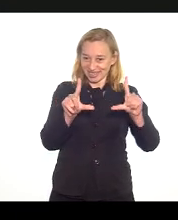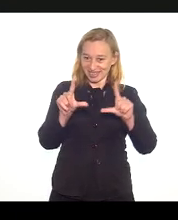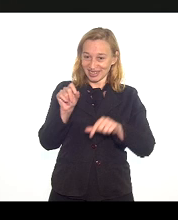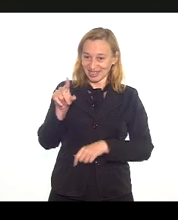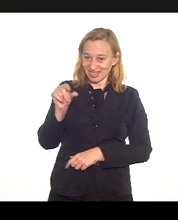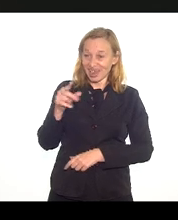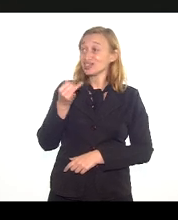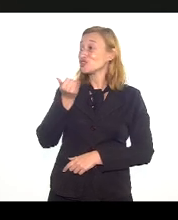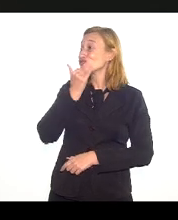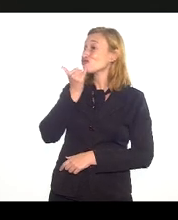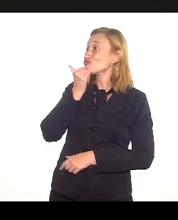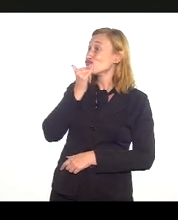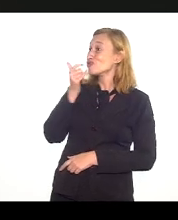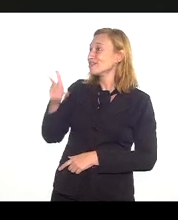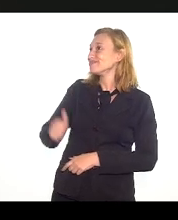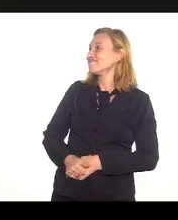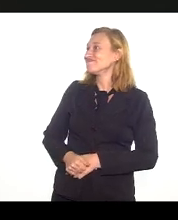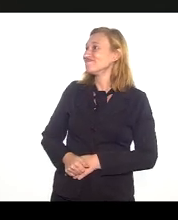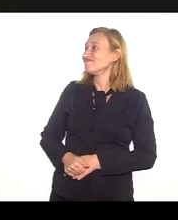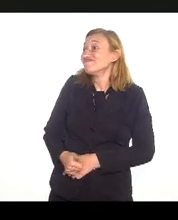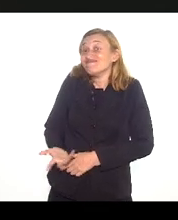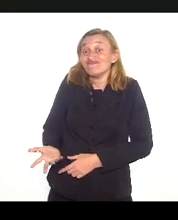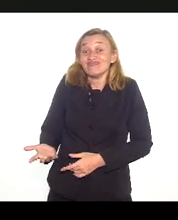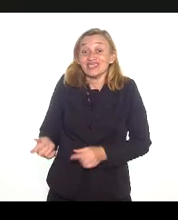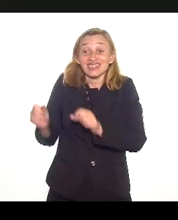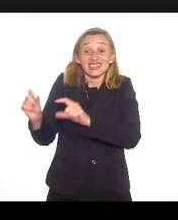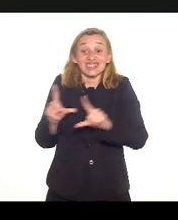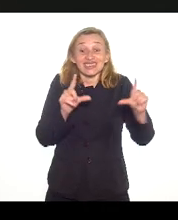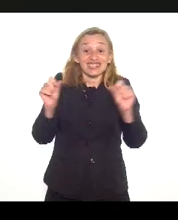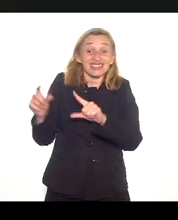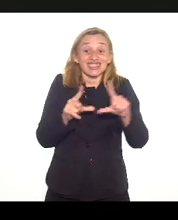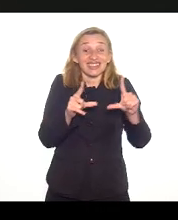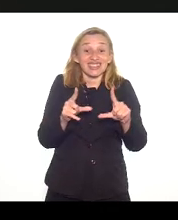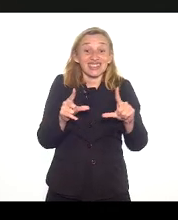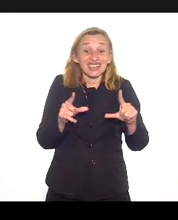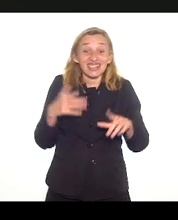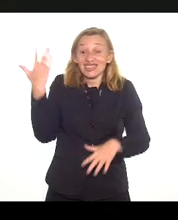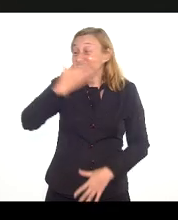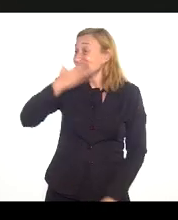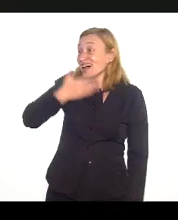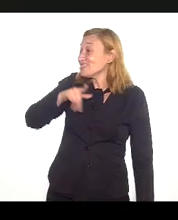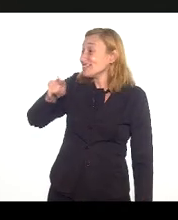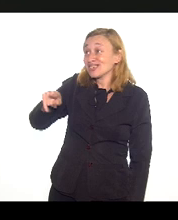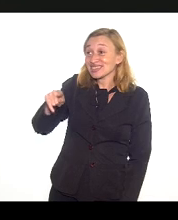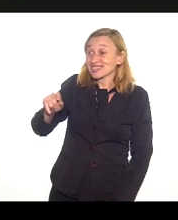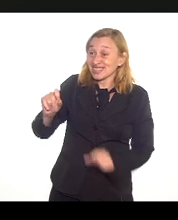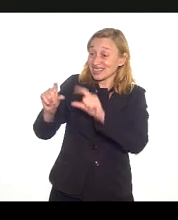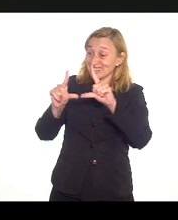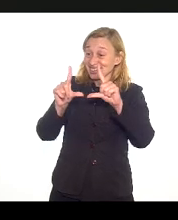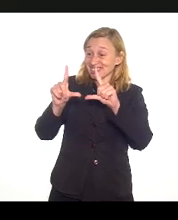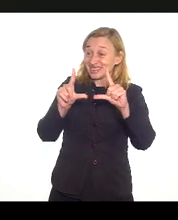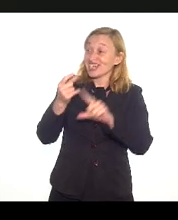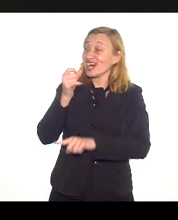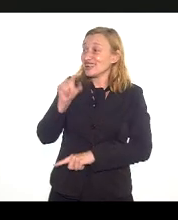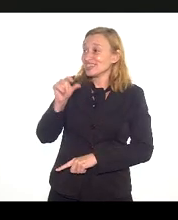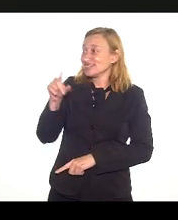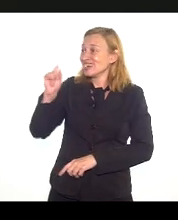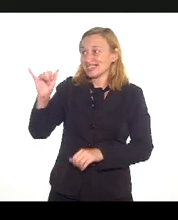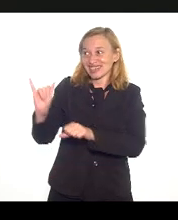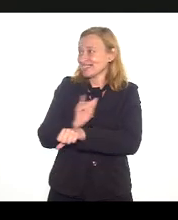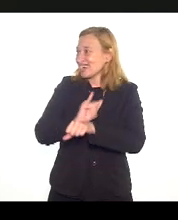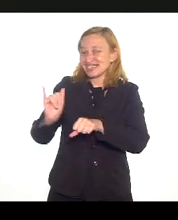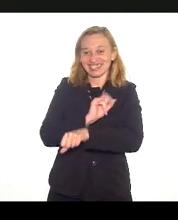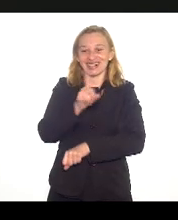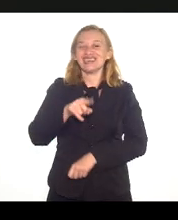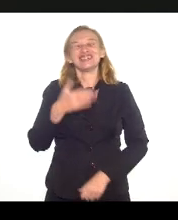Está bom, desculpe. É que as imagens estão do lado direito, aquilo realmente eu não estava vendo, entendeu? Não foi estratégico, não. Isso